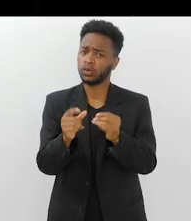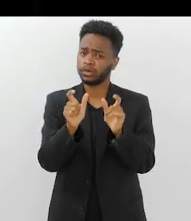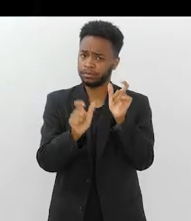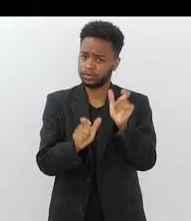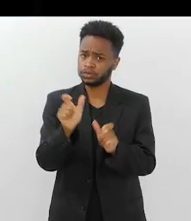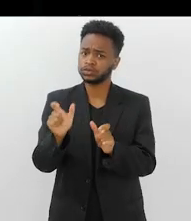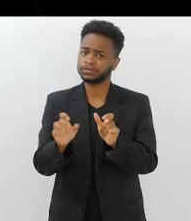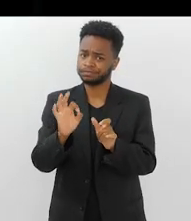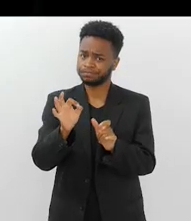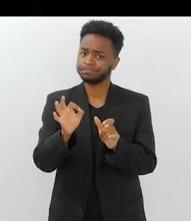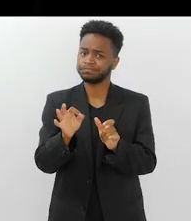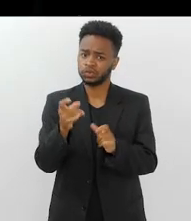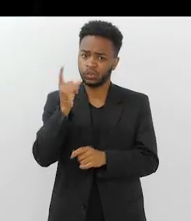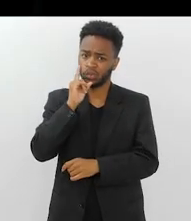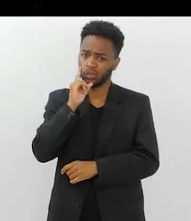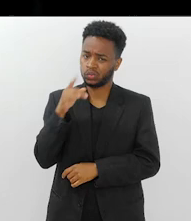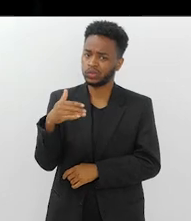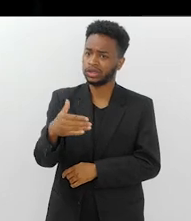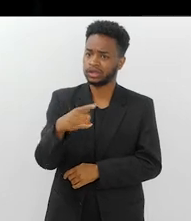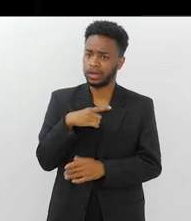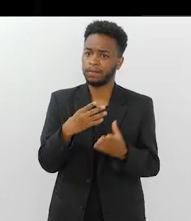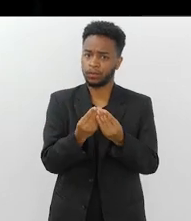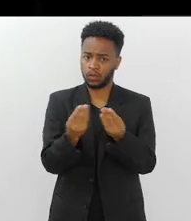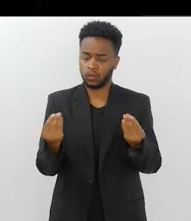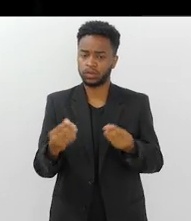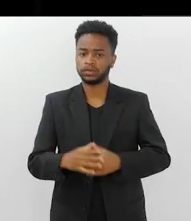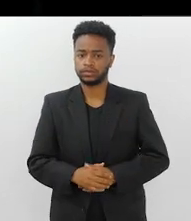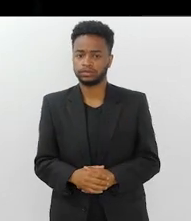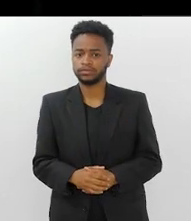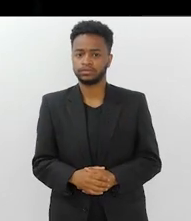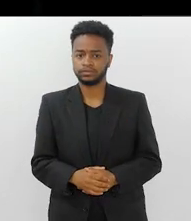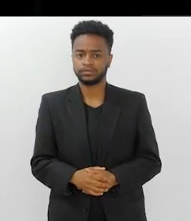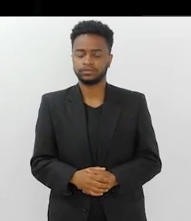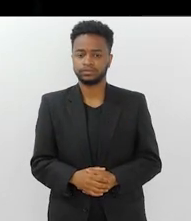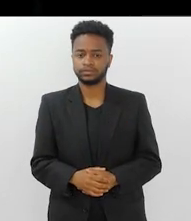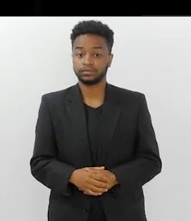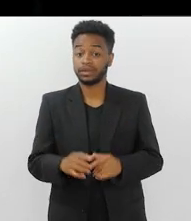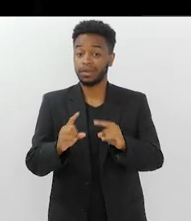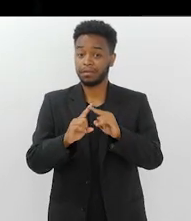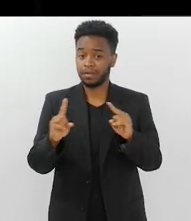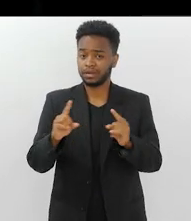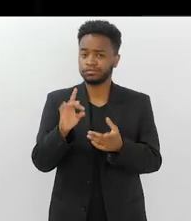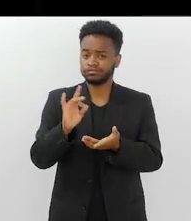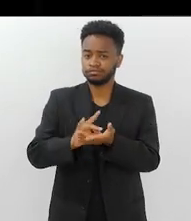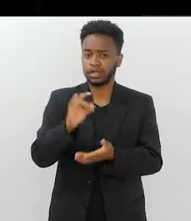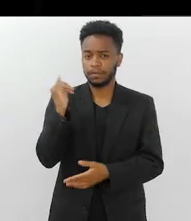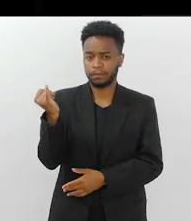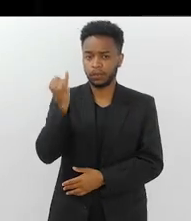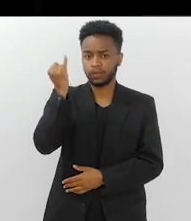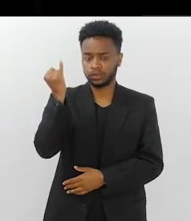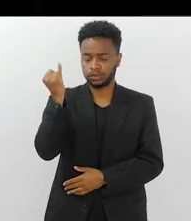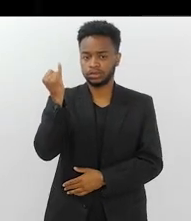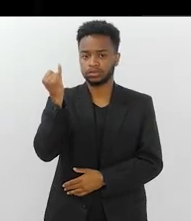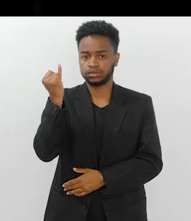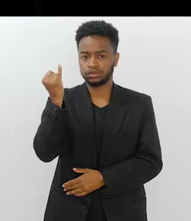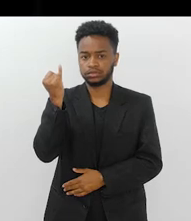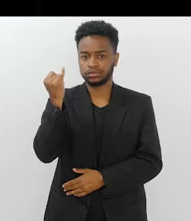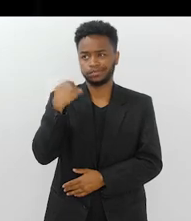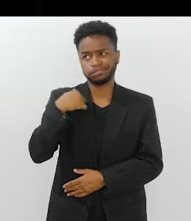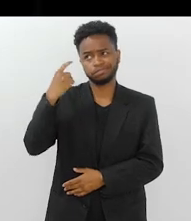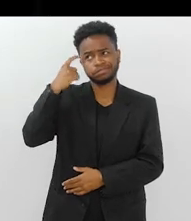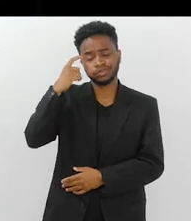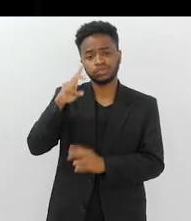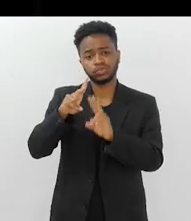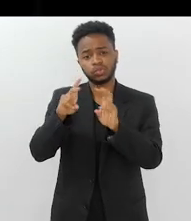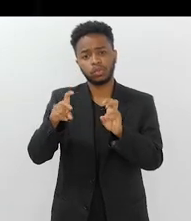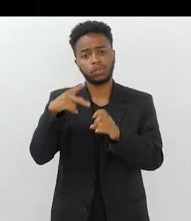pacientes. No dia a dia, são muitos pacientes. Mas é muito importante, pensando em